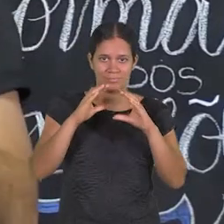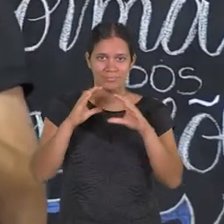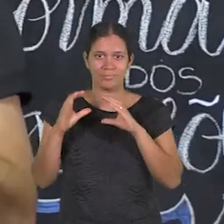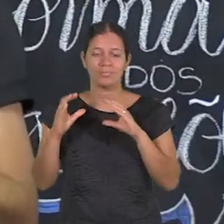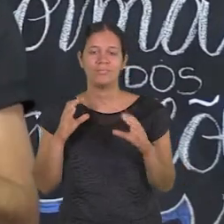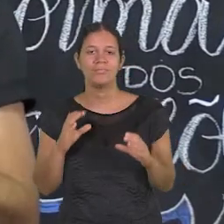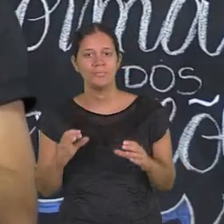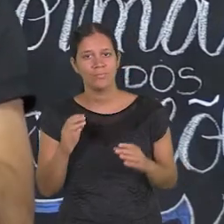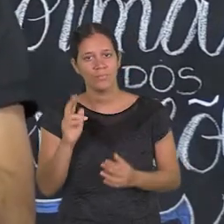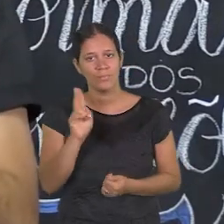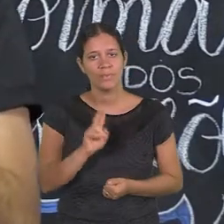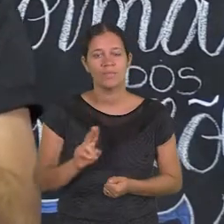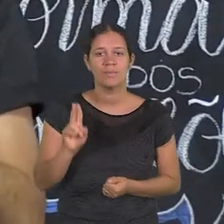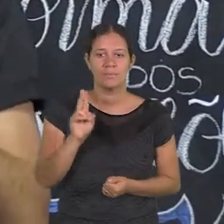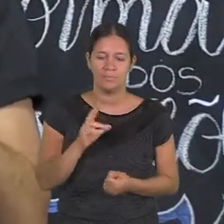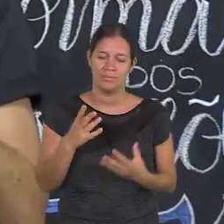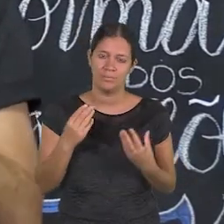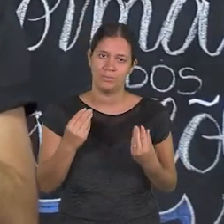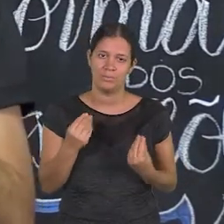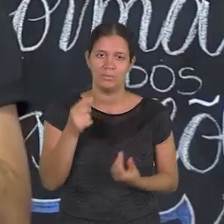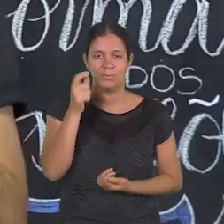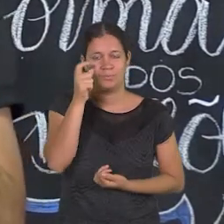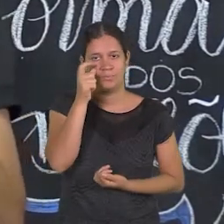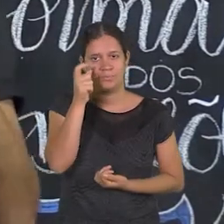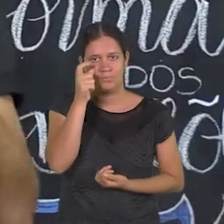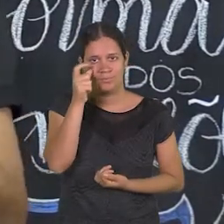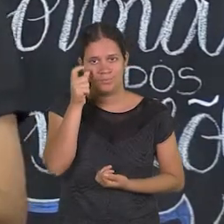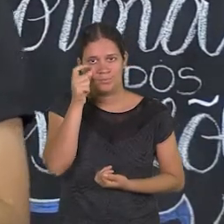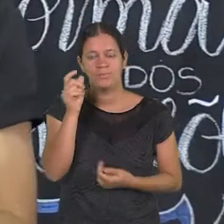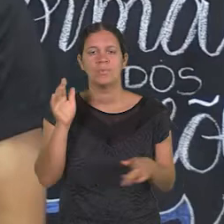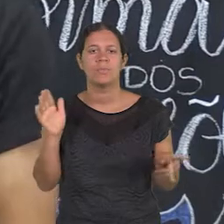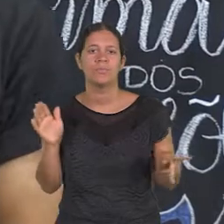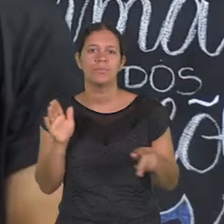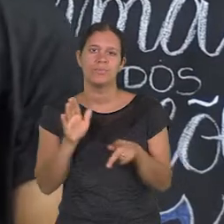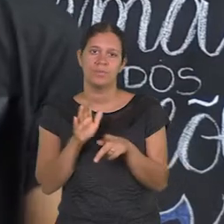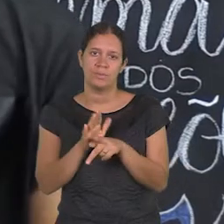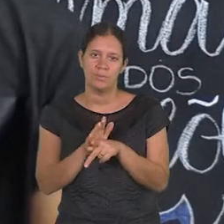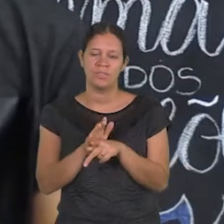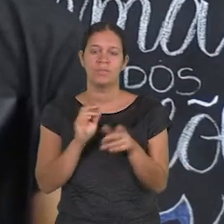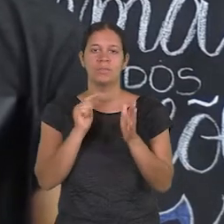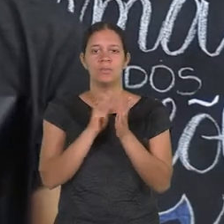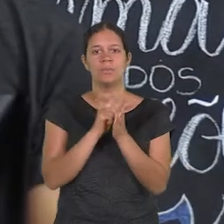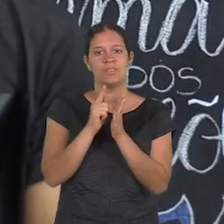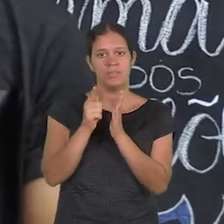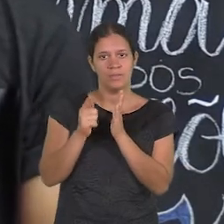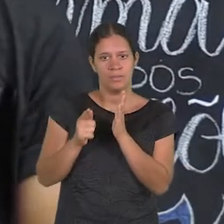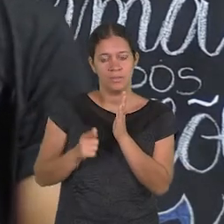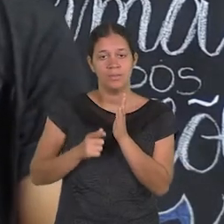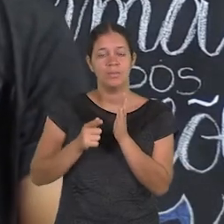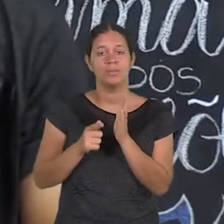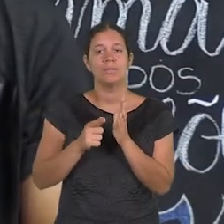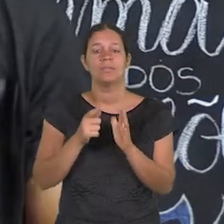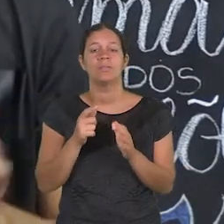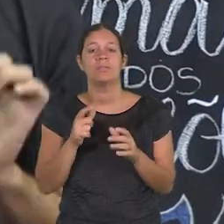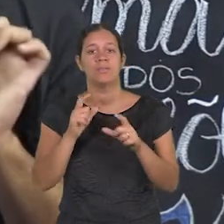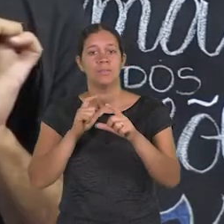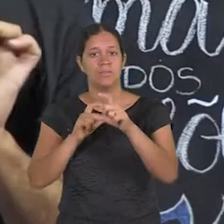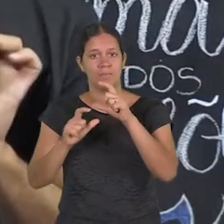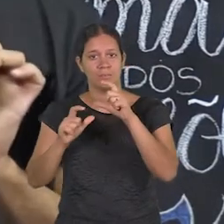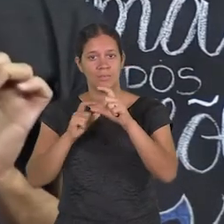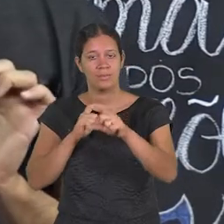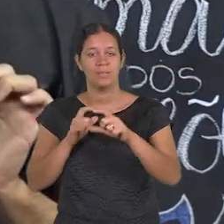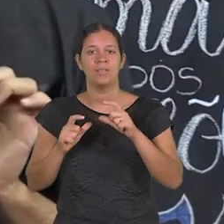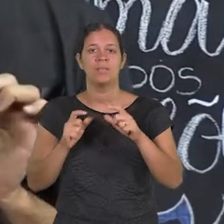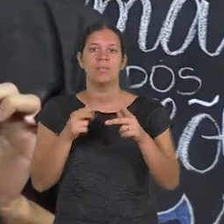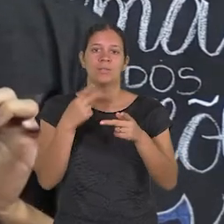colocar em utilização? Isso é muito interessante. Isso é uma propriedade típica de um gênero narrativo, como as histórias em quadrinhos, que